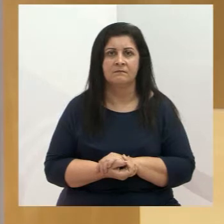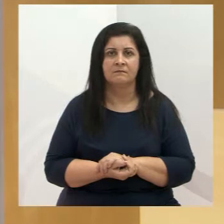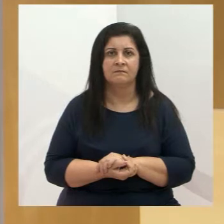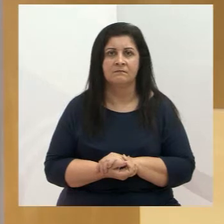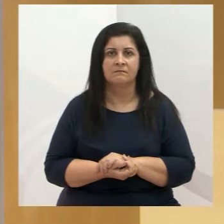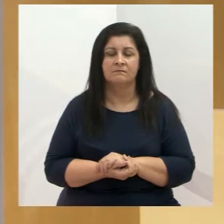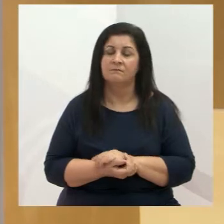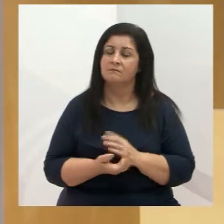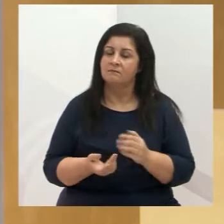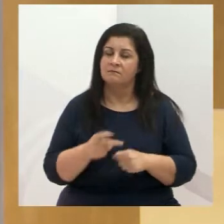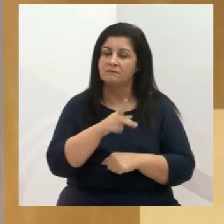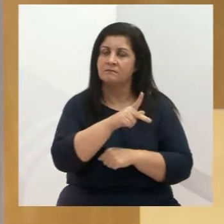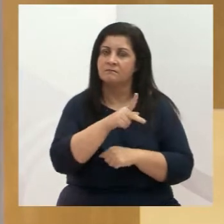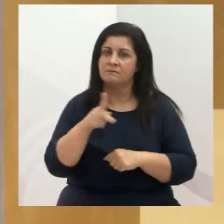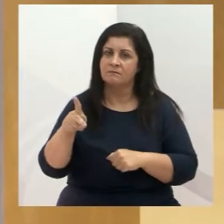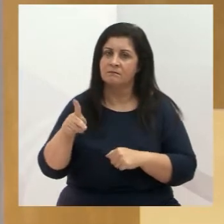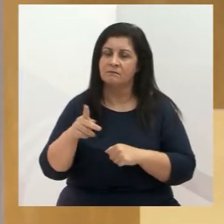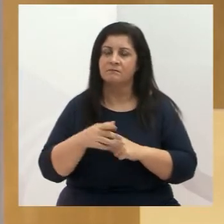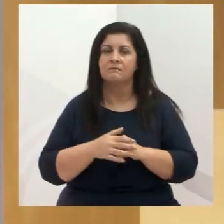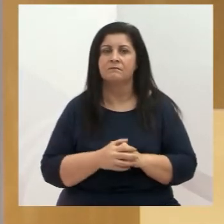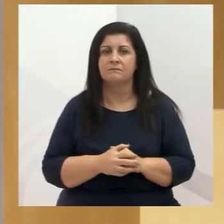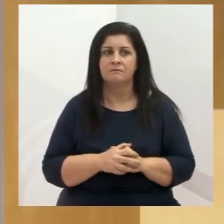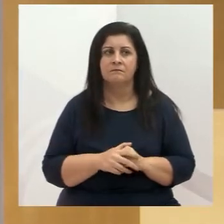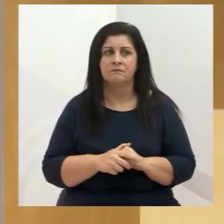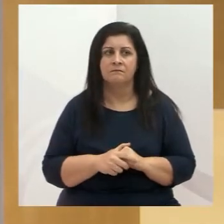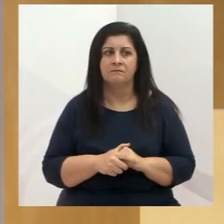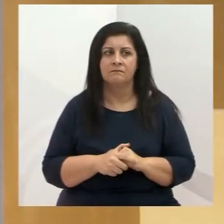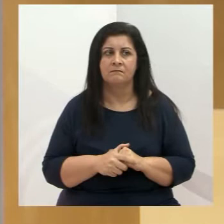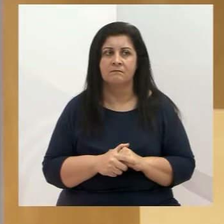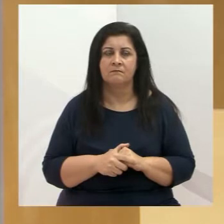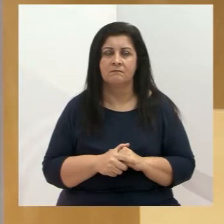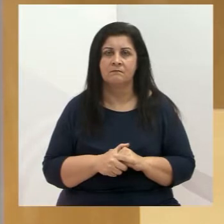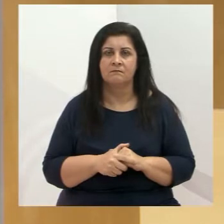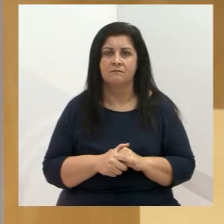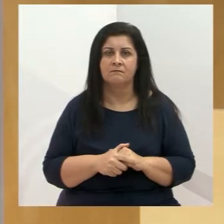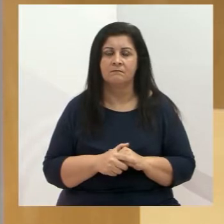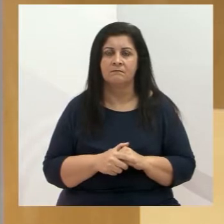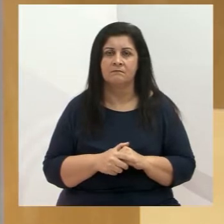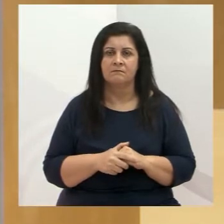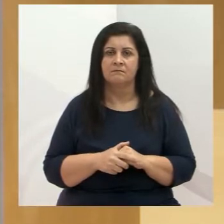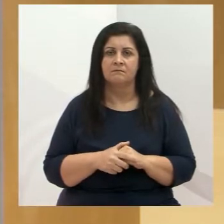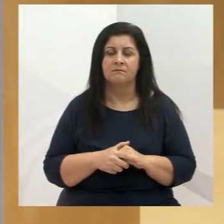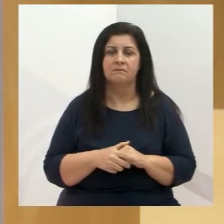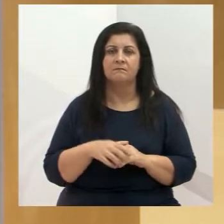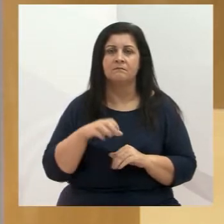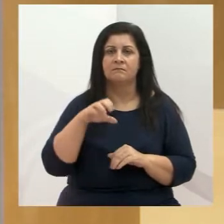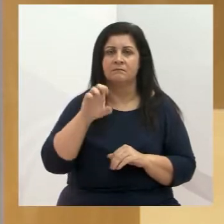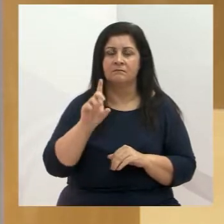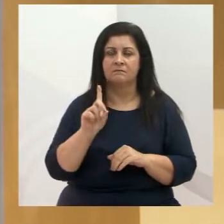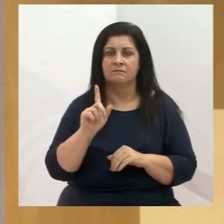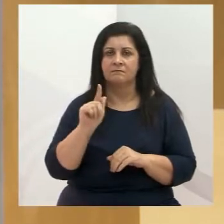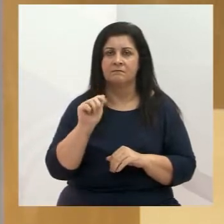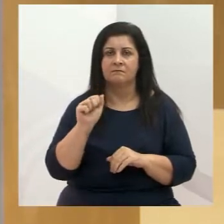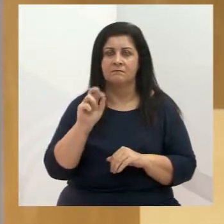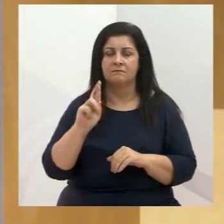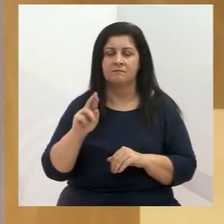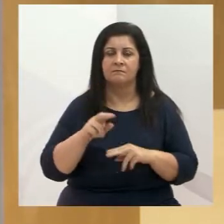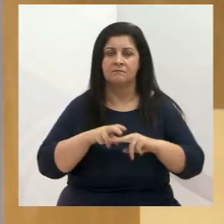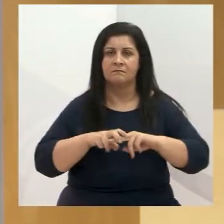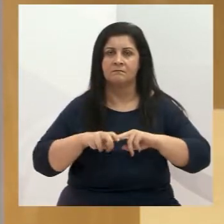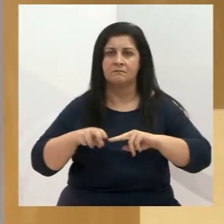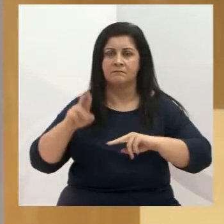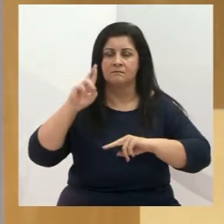Excelente Sr. Presidente, Paulinho dos Condutores, Edgar Sazak, membro da mesa,